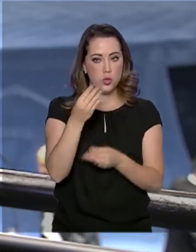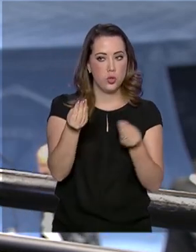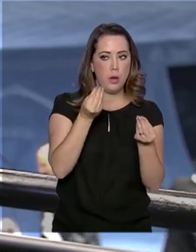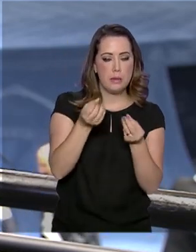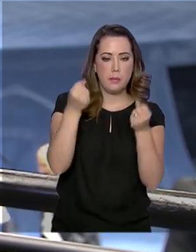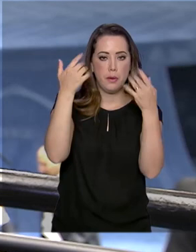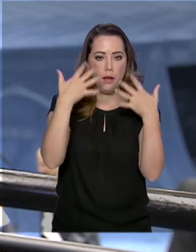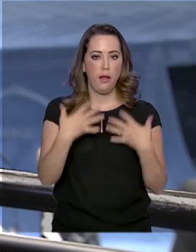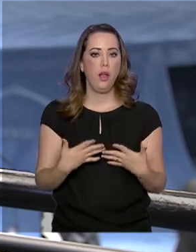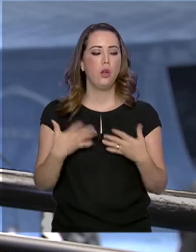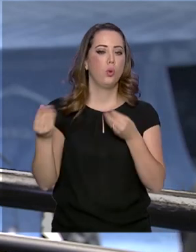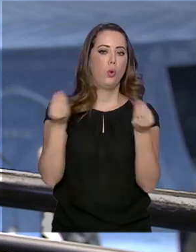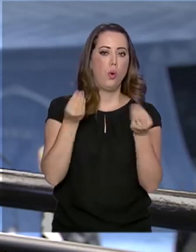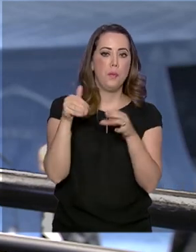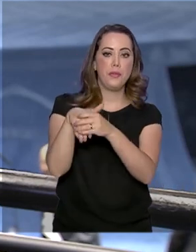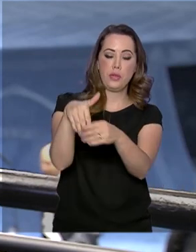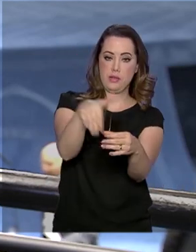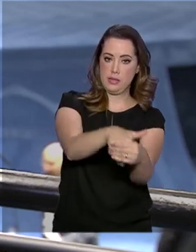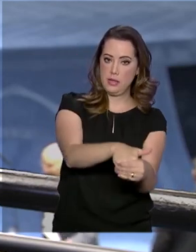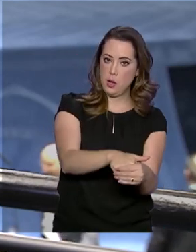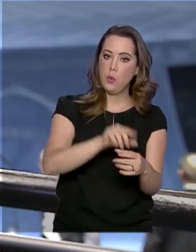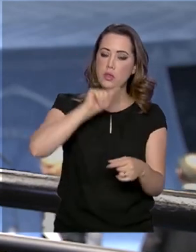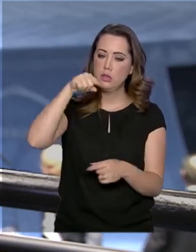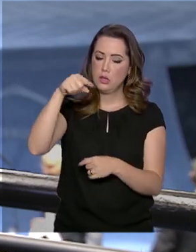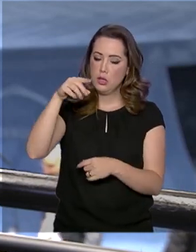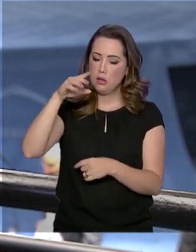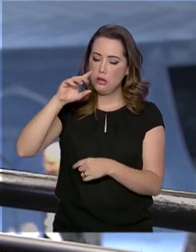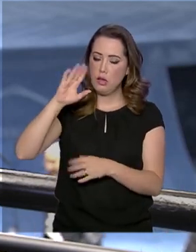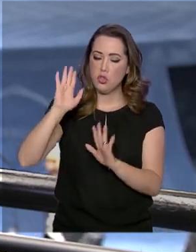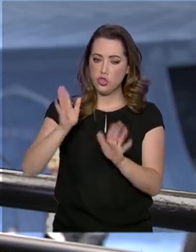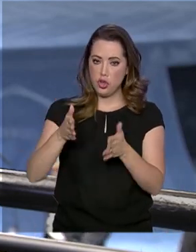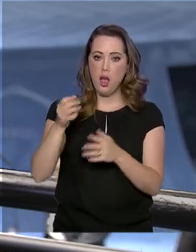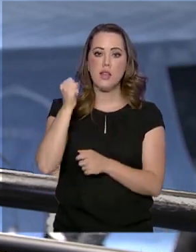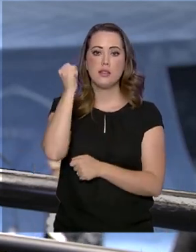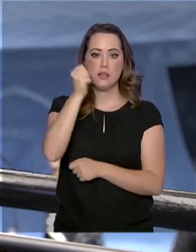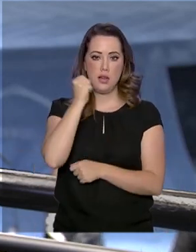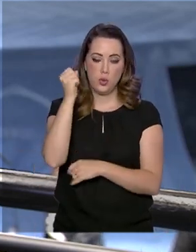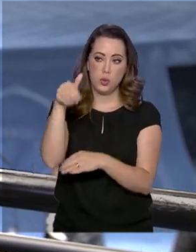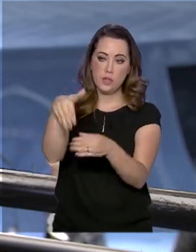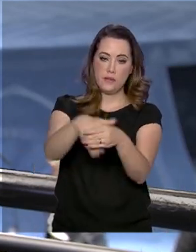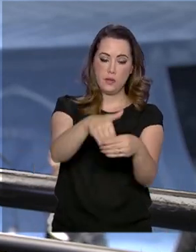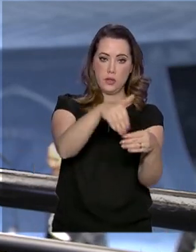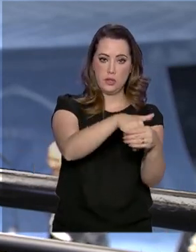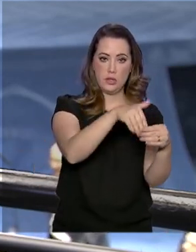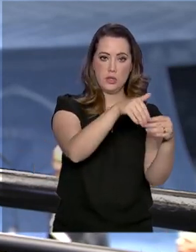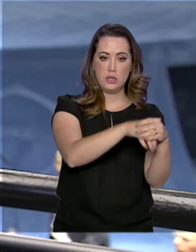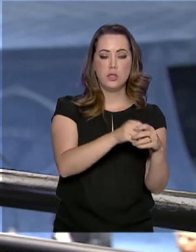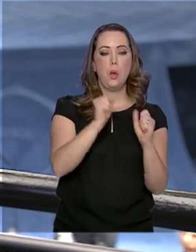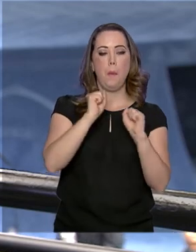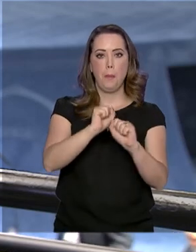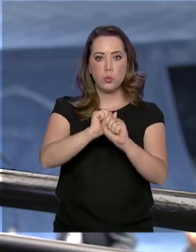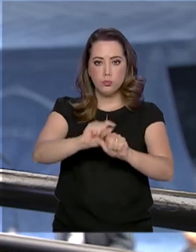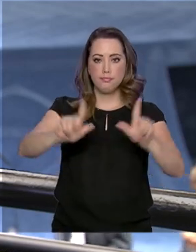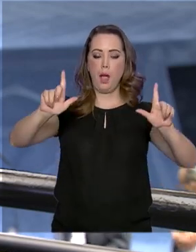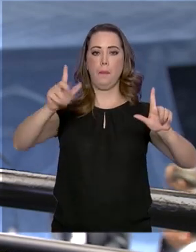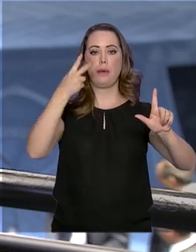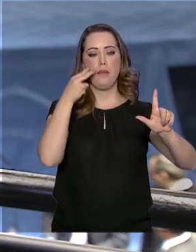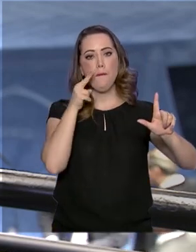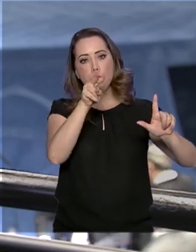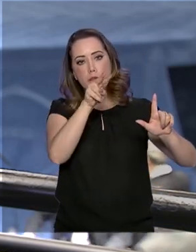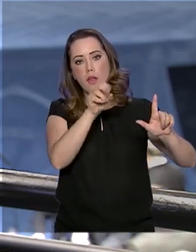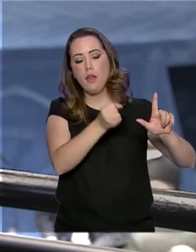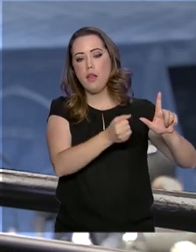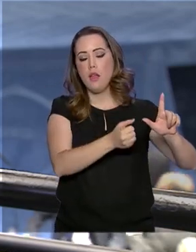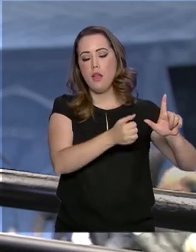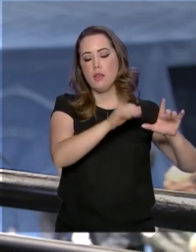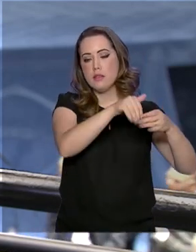esses encaminhamentos são feitos, os senadores já estão votando. Portanto, o painel pode ser aberto daqui a pouquinho, quando